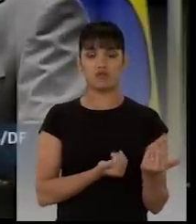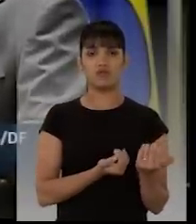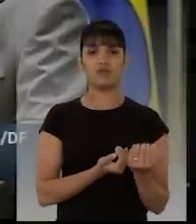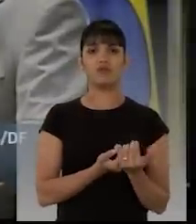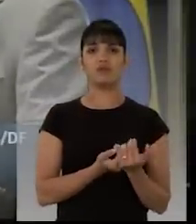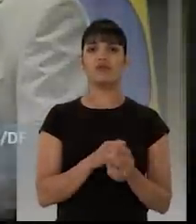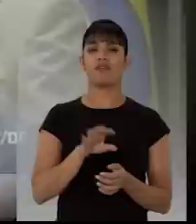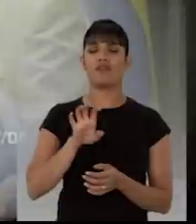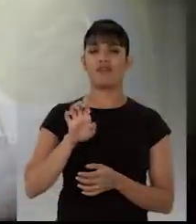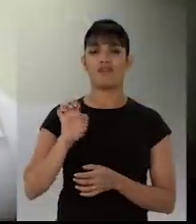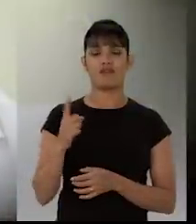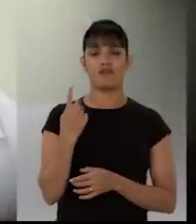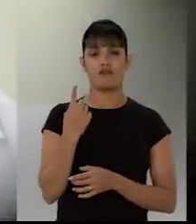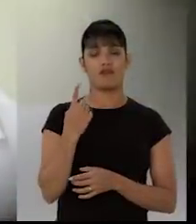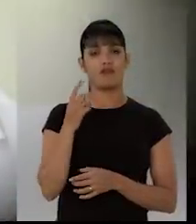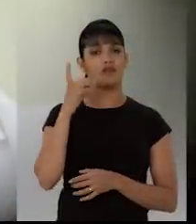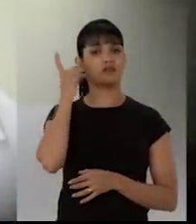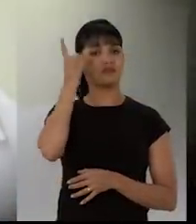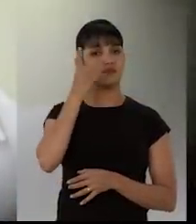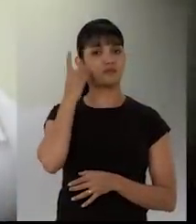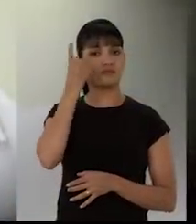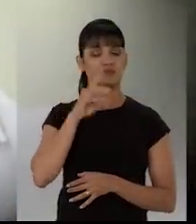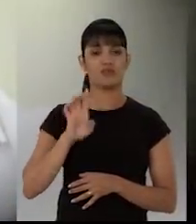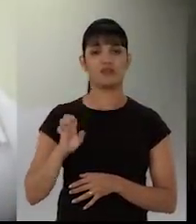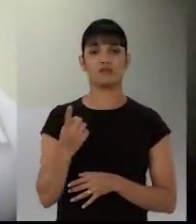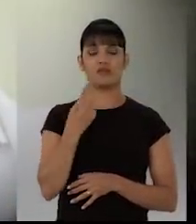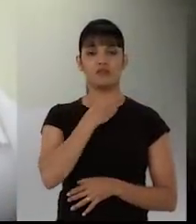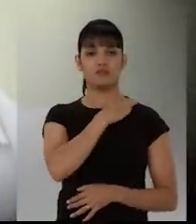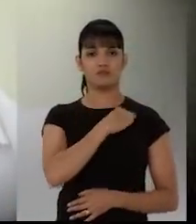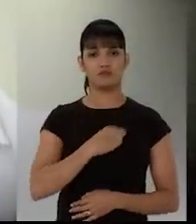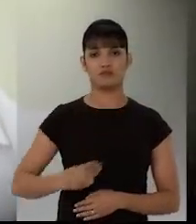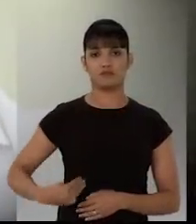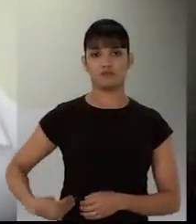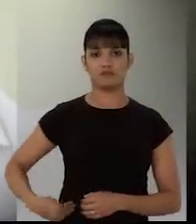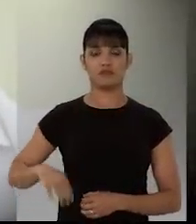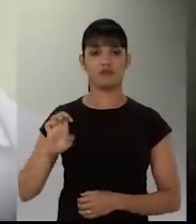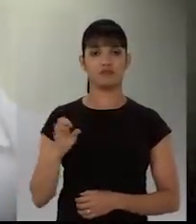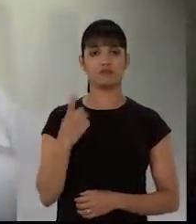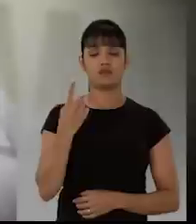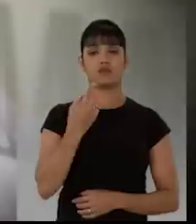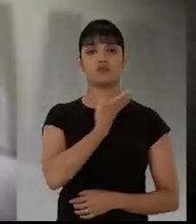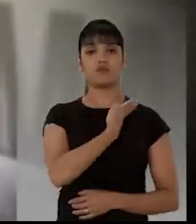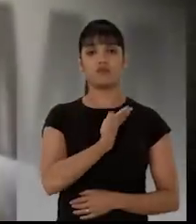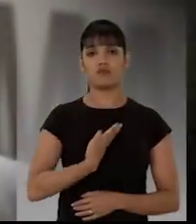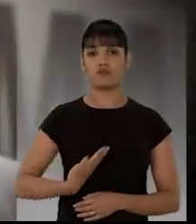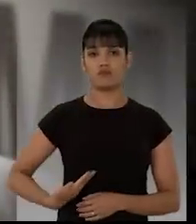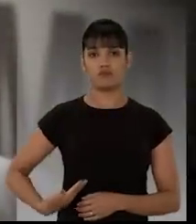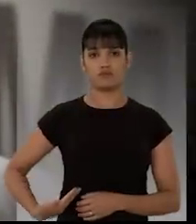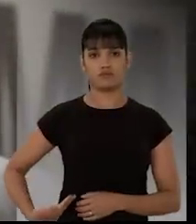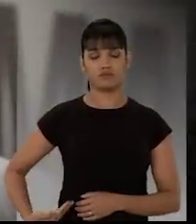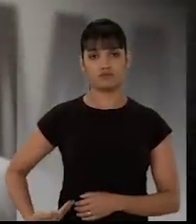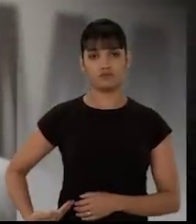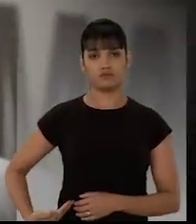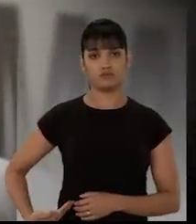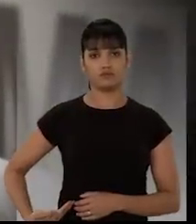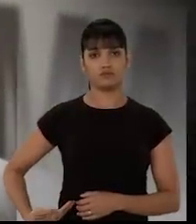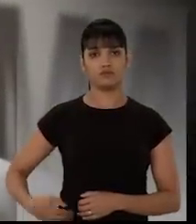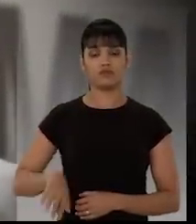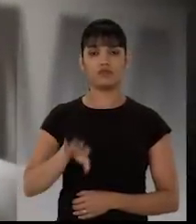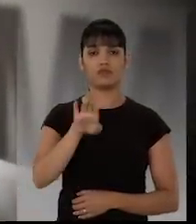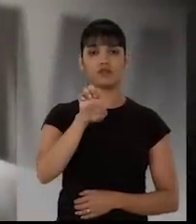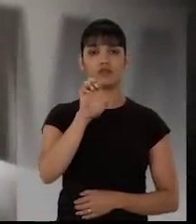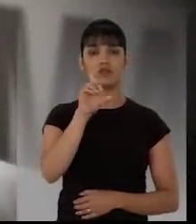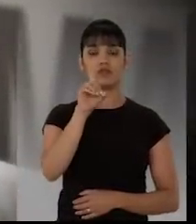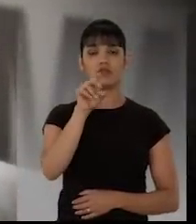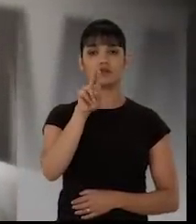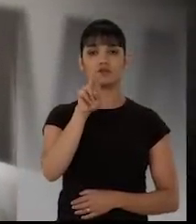ex-deputado, ex-ministro, ex-governador Eduardo